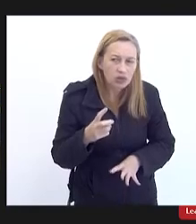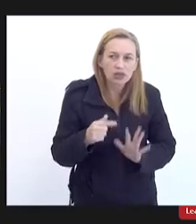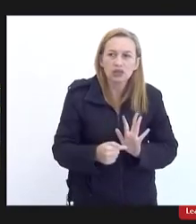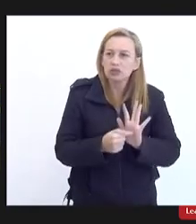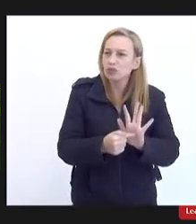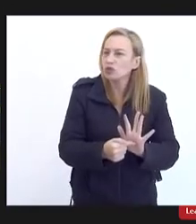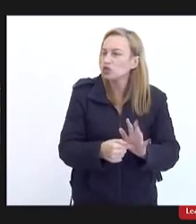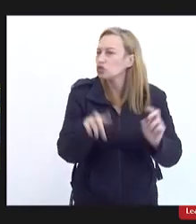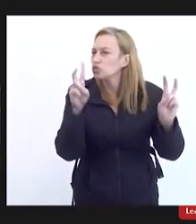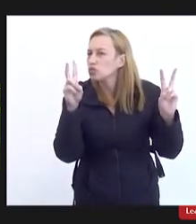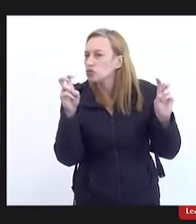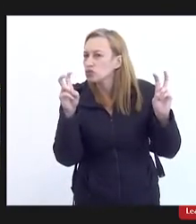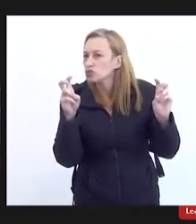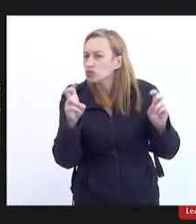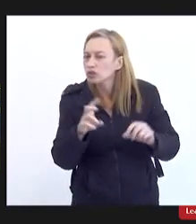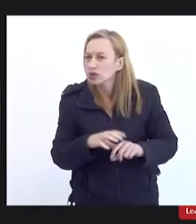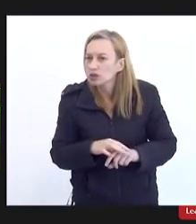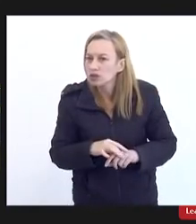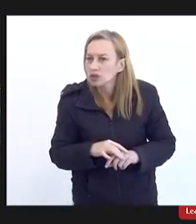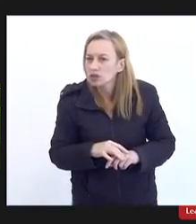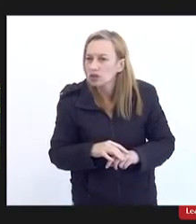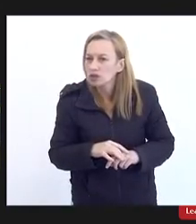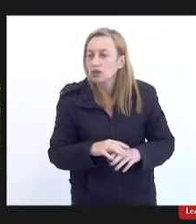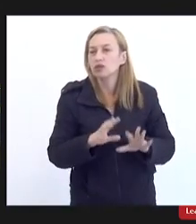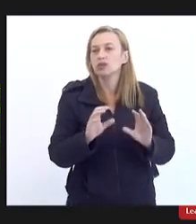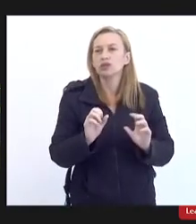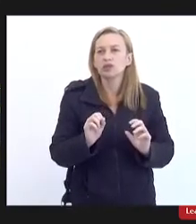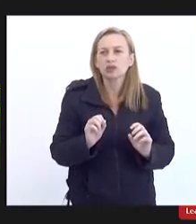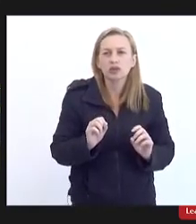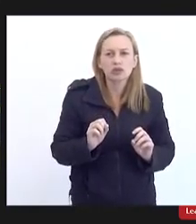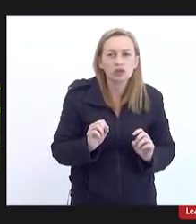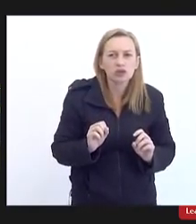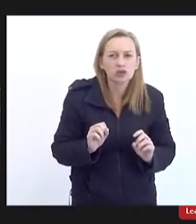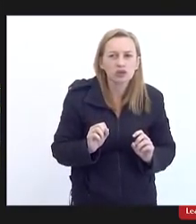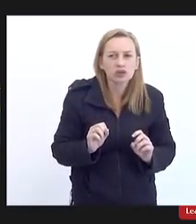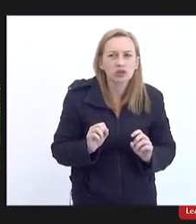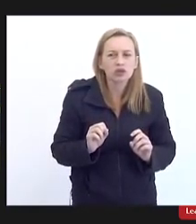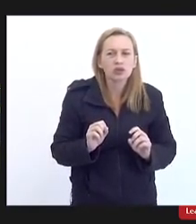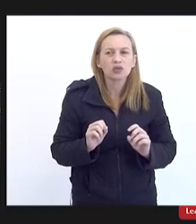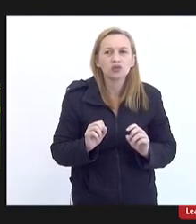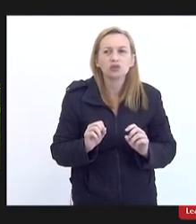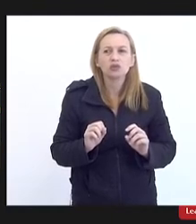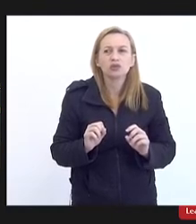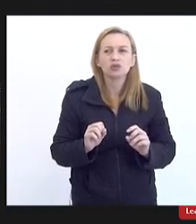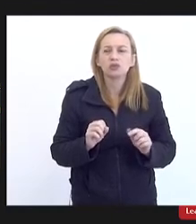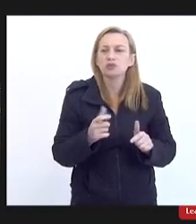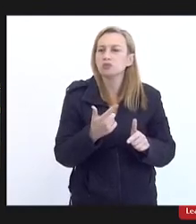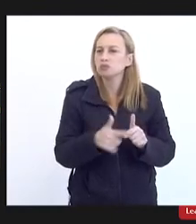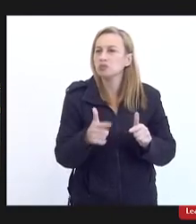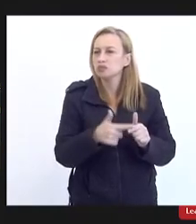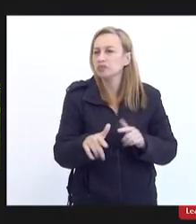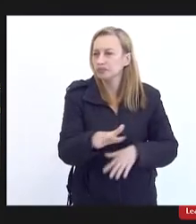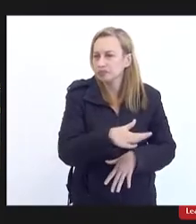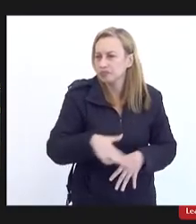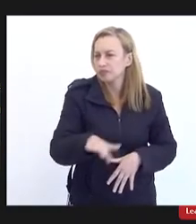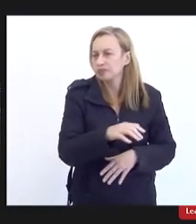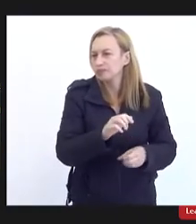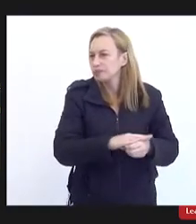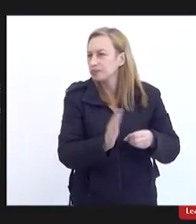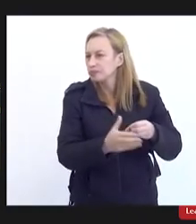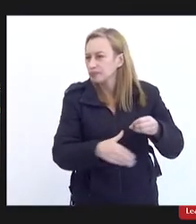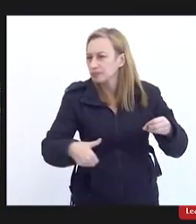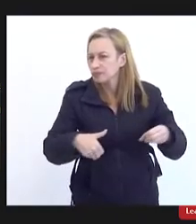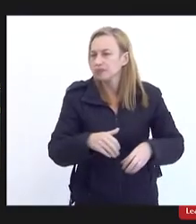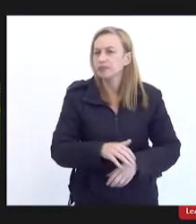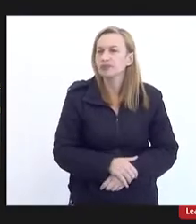numa situação que talvez no futuro tenha se tornado o maior escândalo da área de saneamento porque é isso